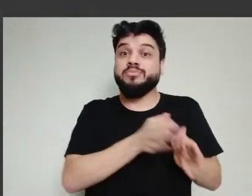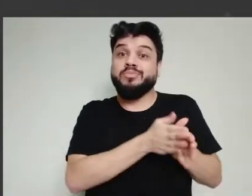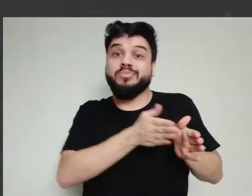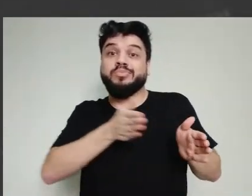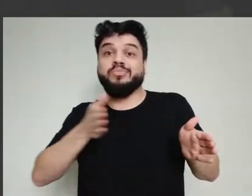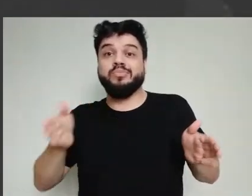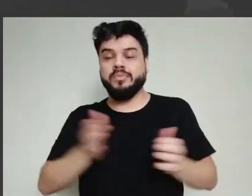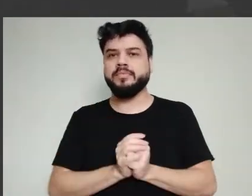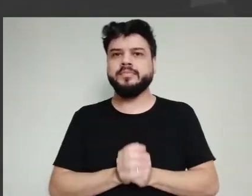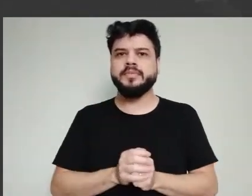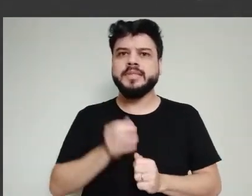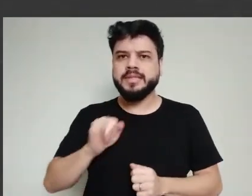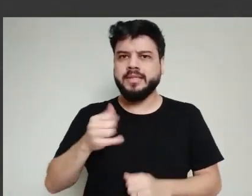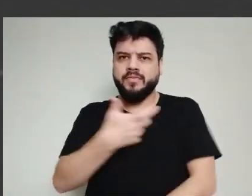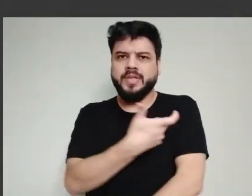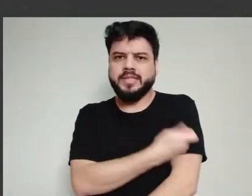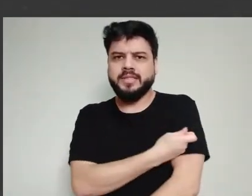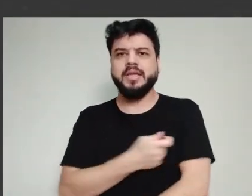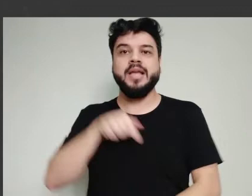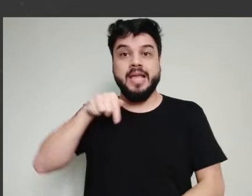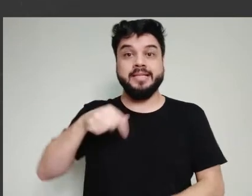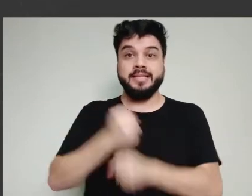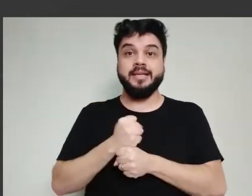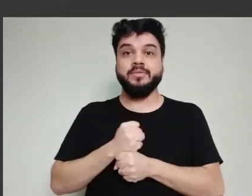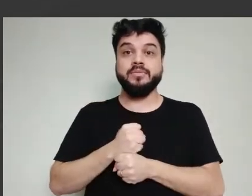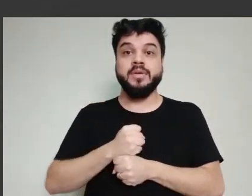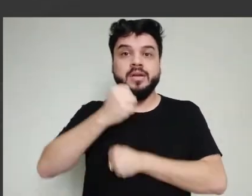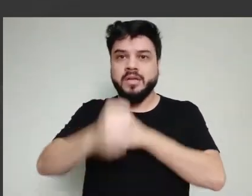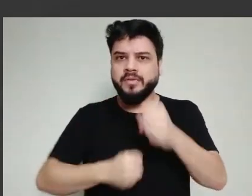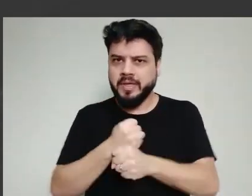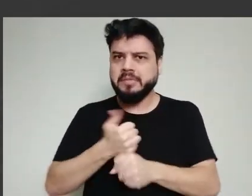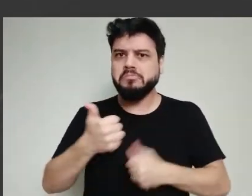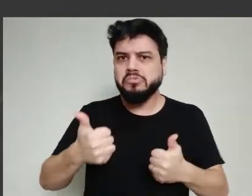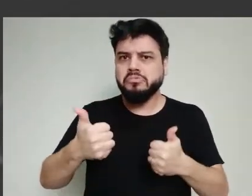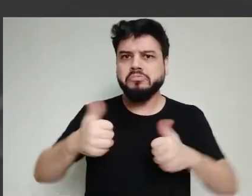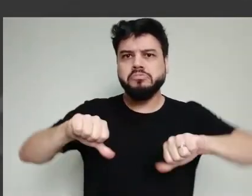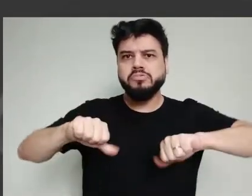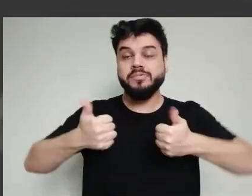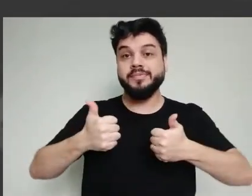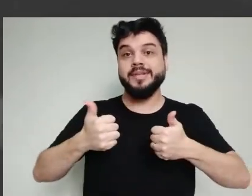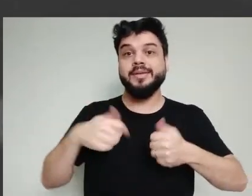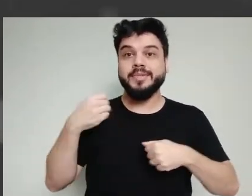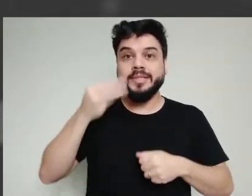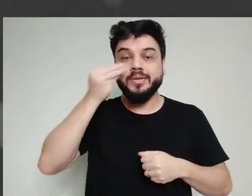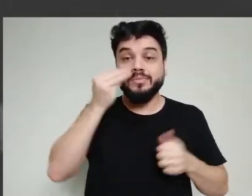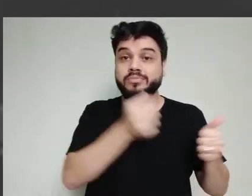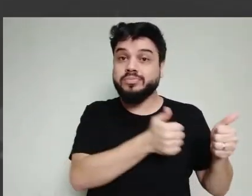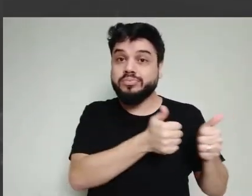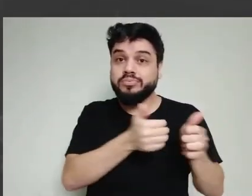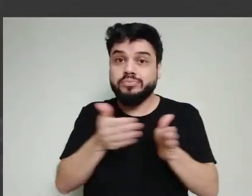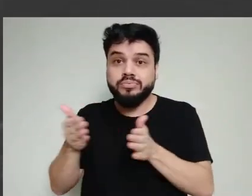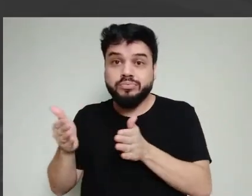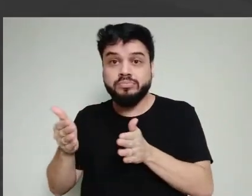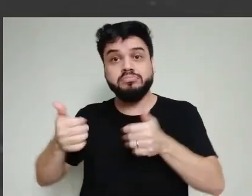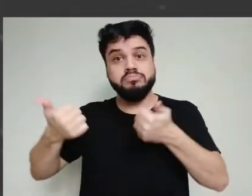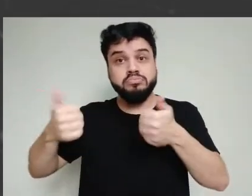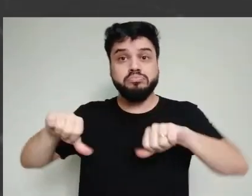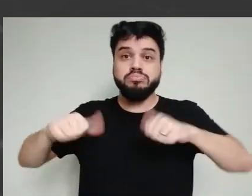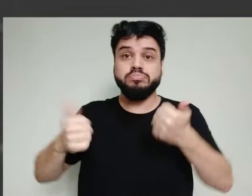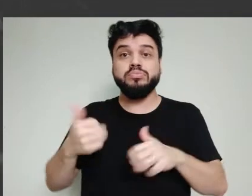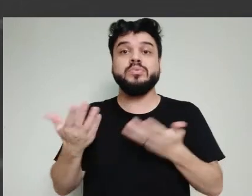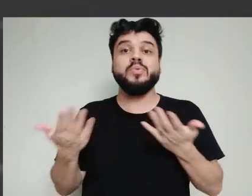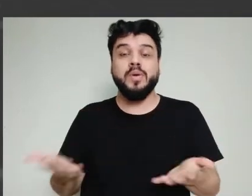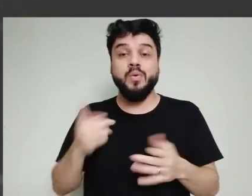vacina dura um ano? Eu tenho que vacinar um grupo de pessoas e acompanhar esse grupo durante um ano. Ah, eu